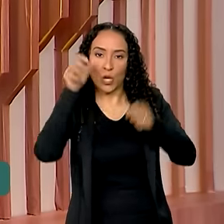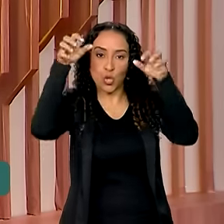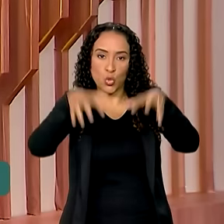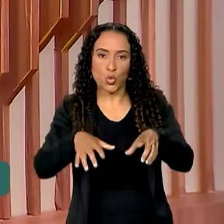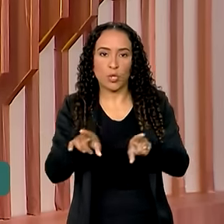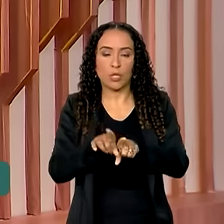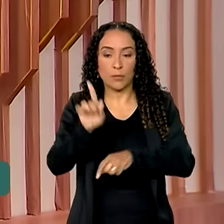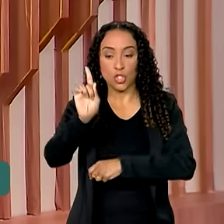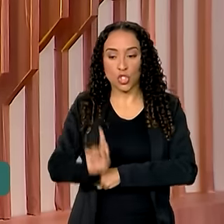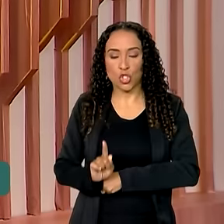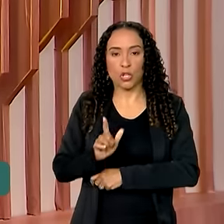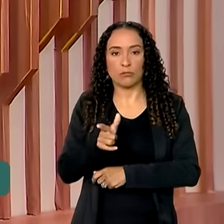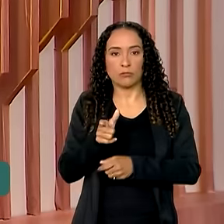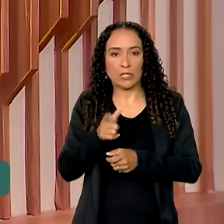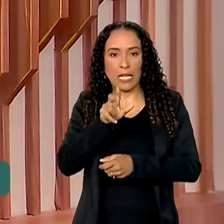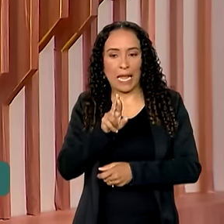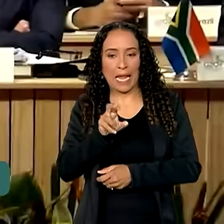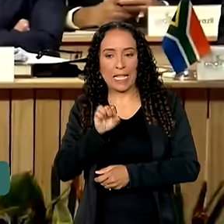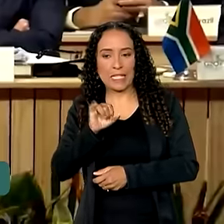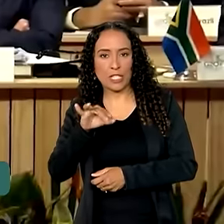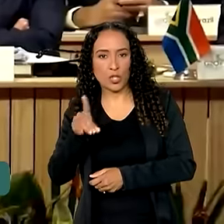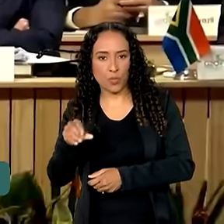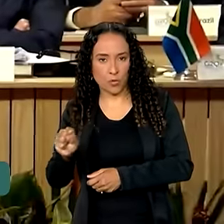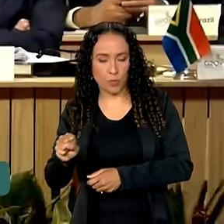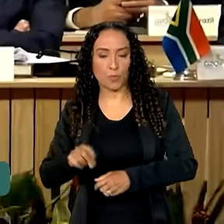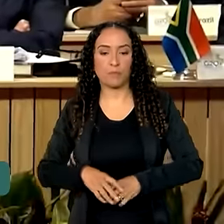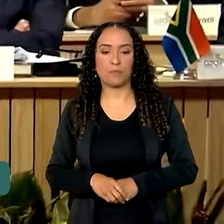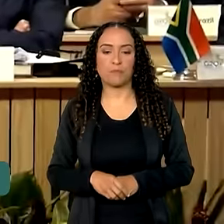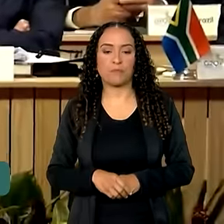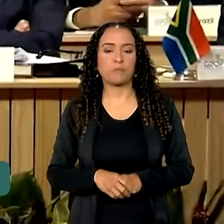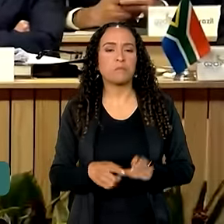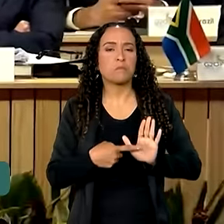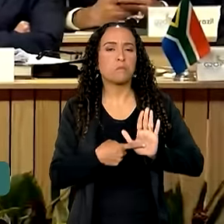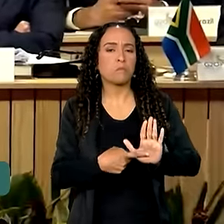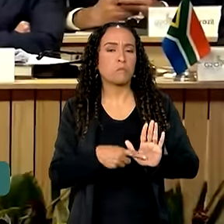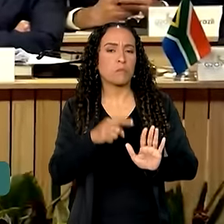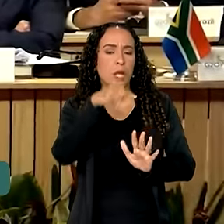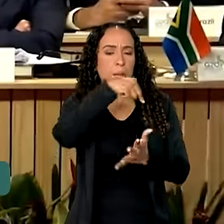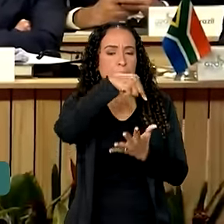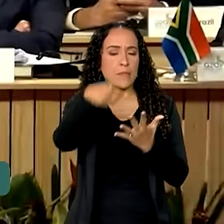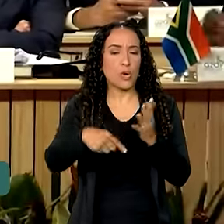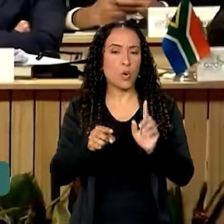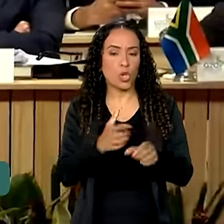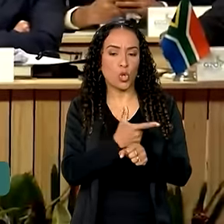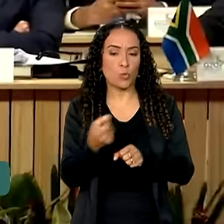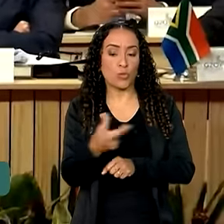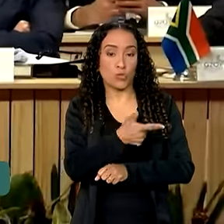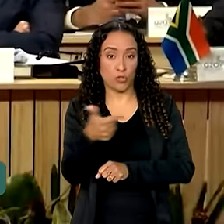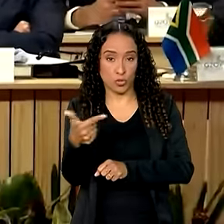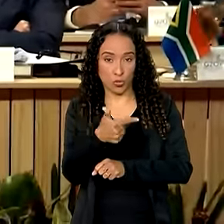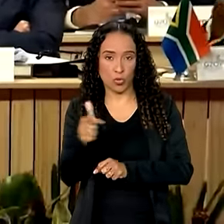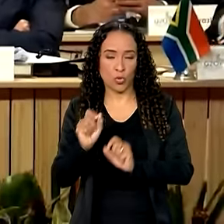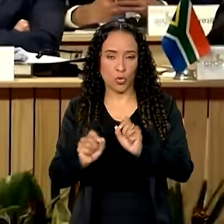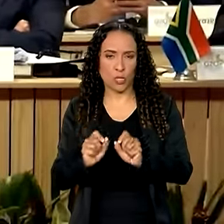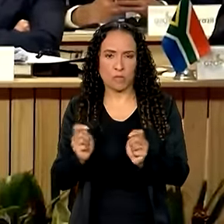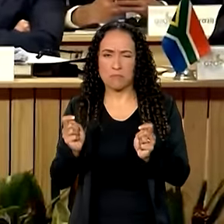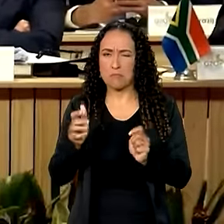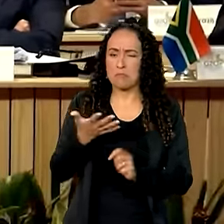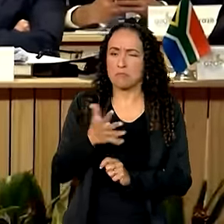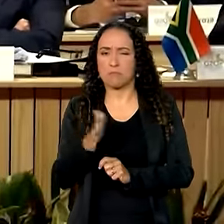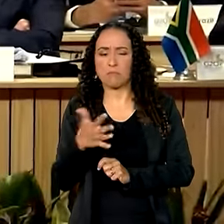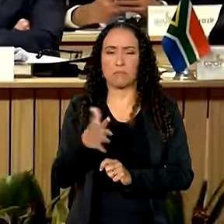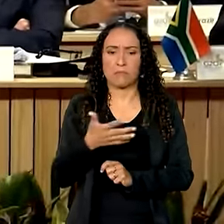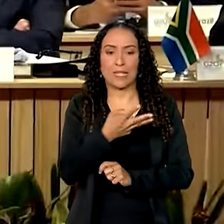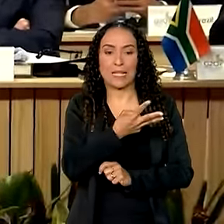ainda a gestão de resíduos. Os indicadores apontavam em 2022 que aproximadamente